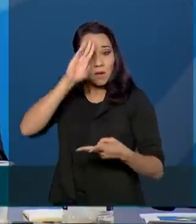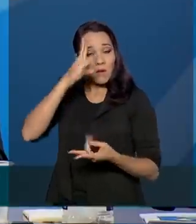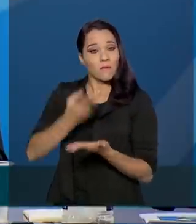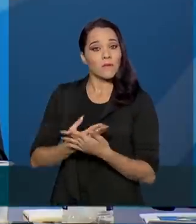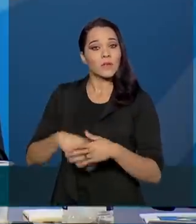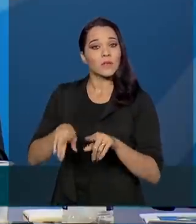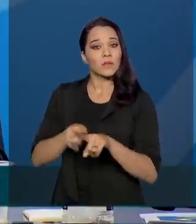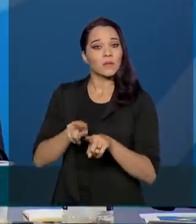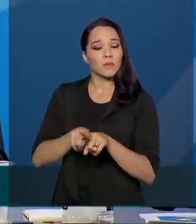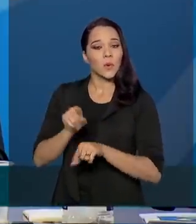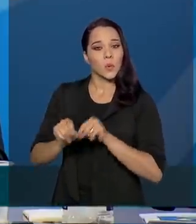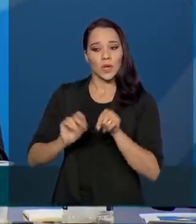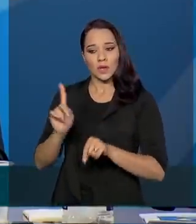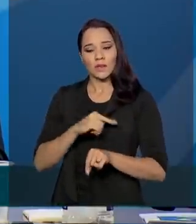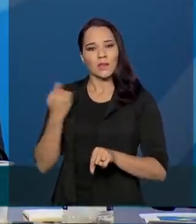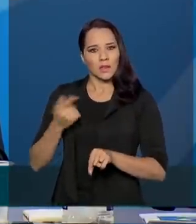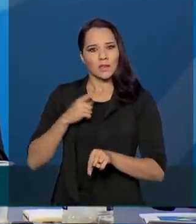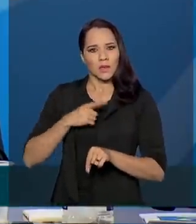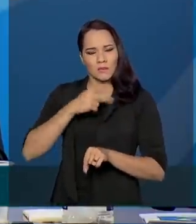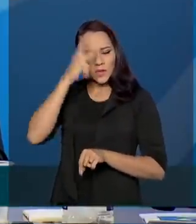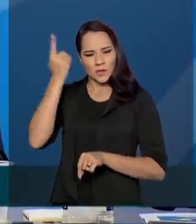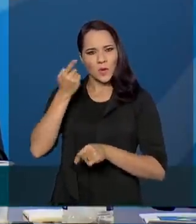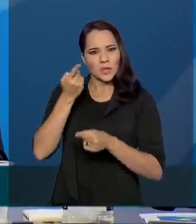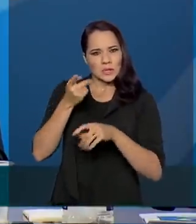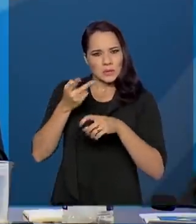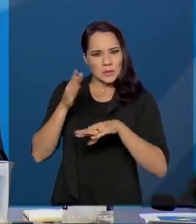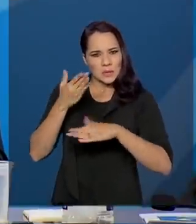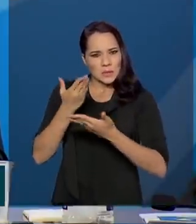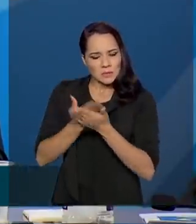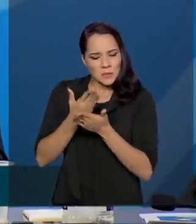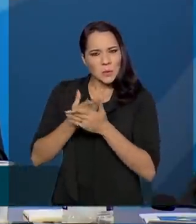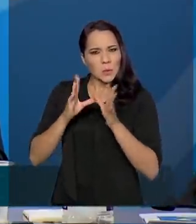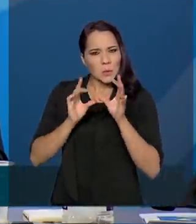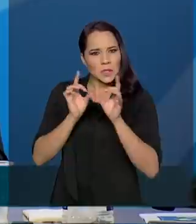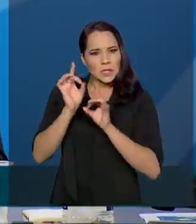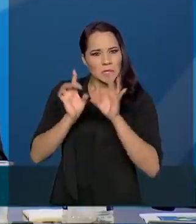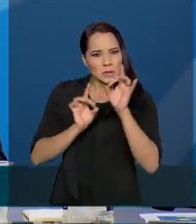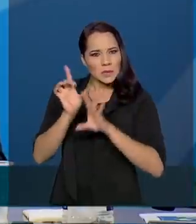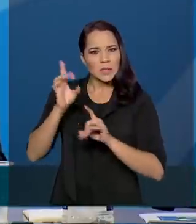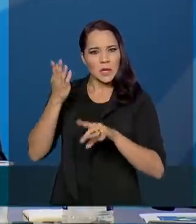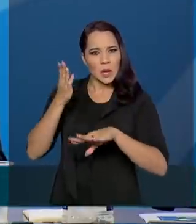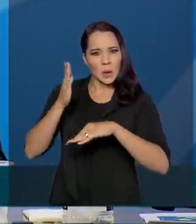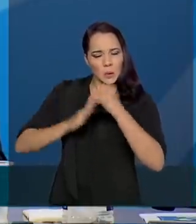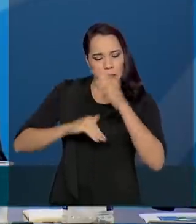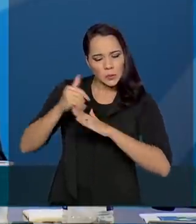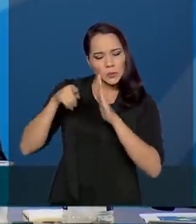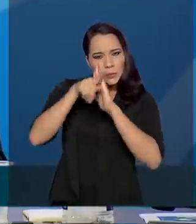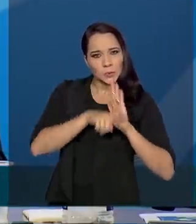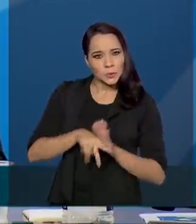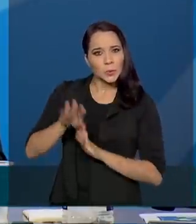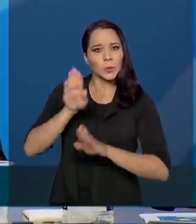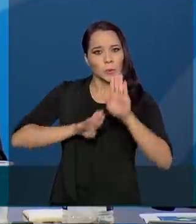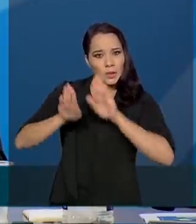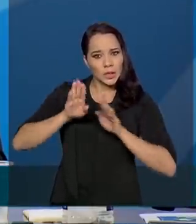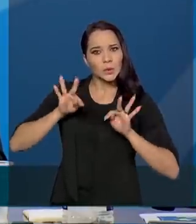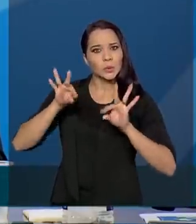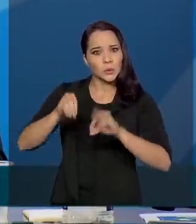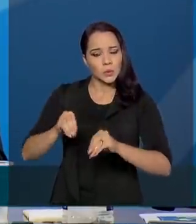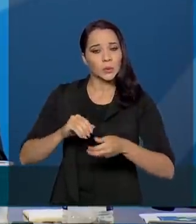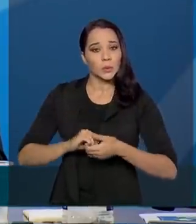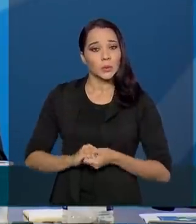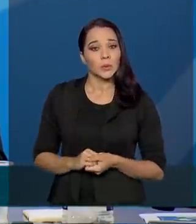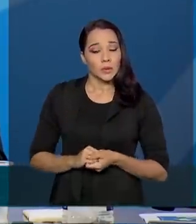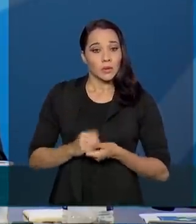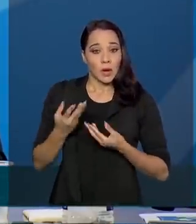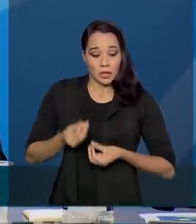que temos especialistas por trás disso, tomando todos os cuidados, tomando todas as precauções. E quando nós